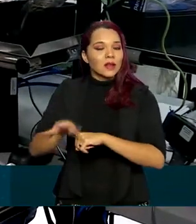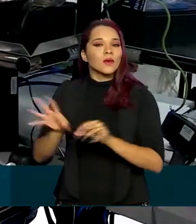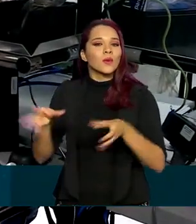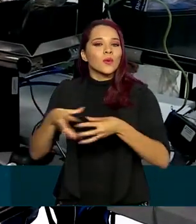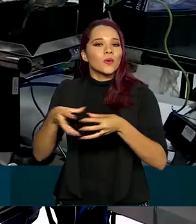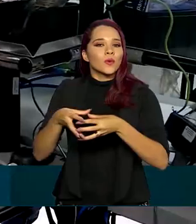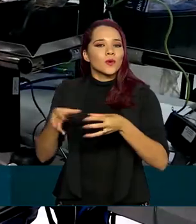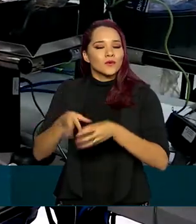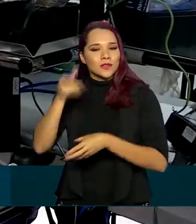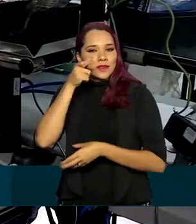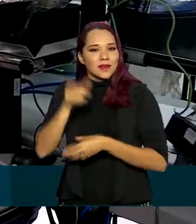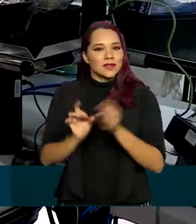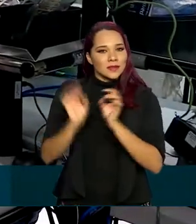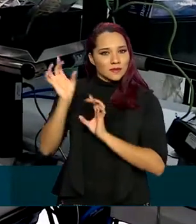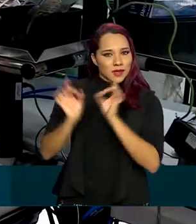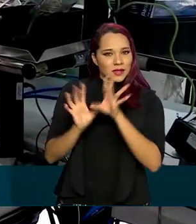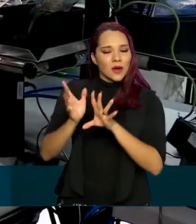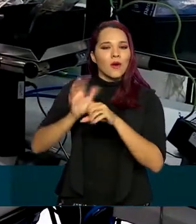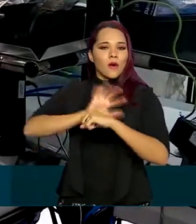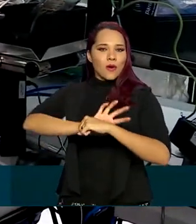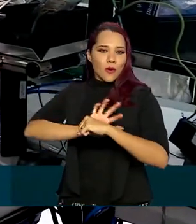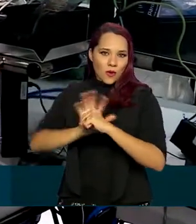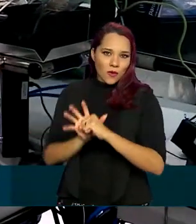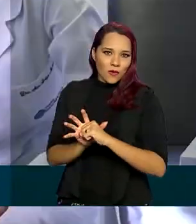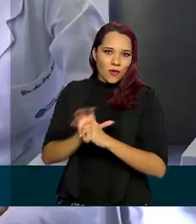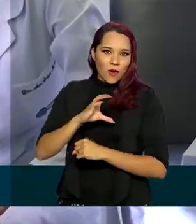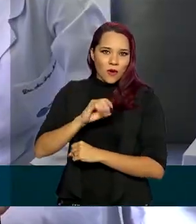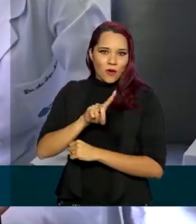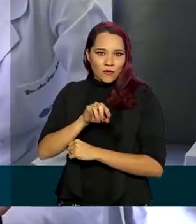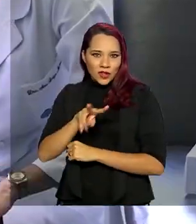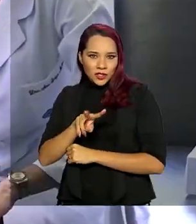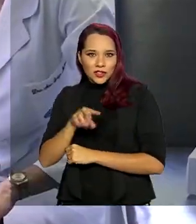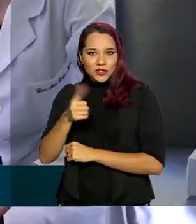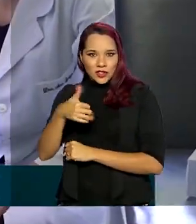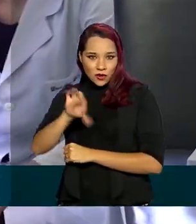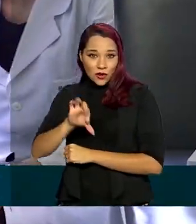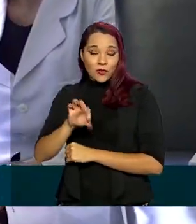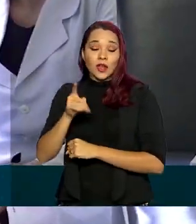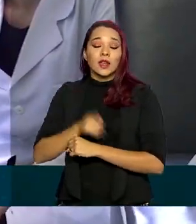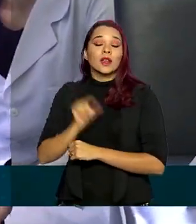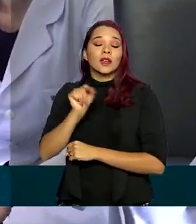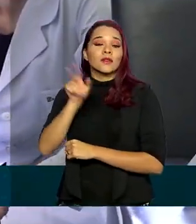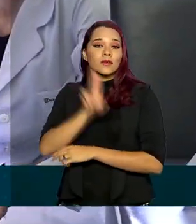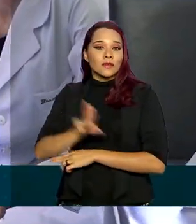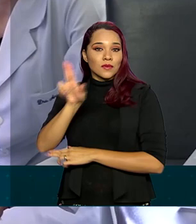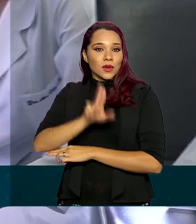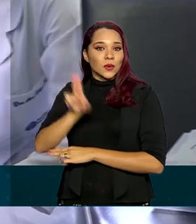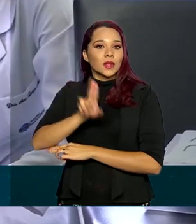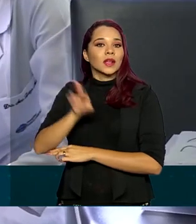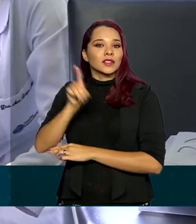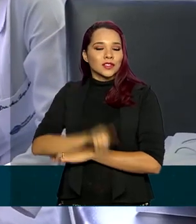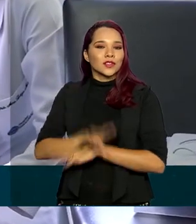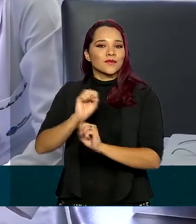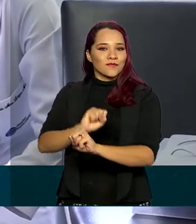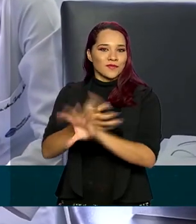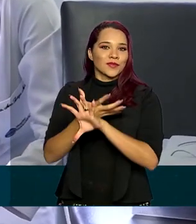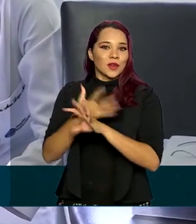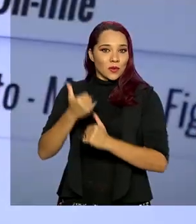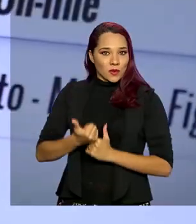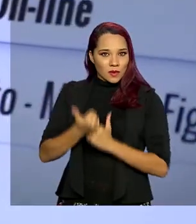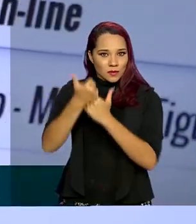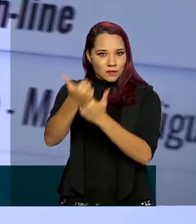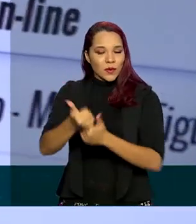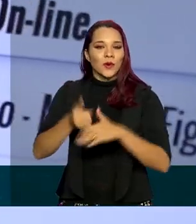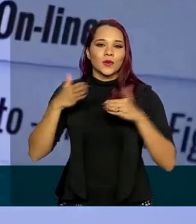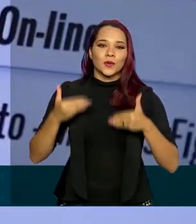Grupo de Interesse Especial Covid-19, guiado pela Rede Universitária de Telemedicina, com o apoio